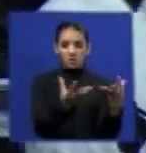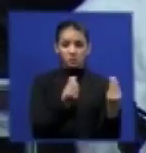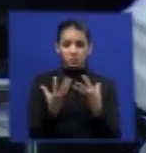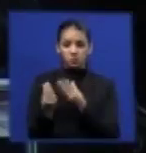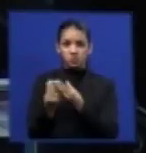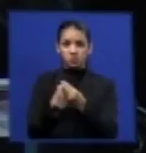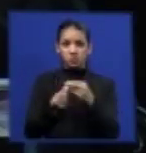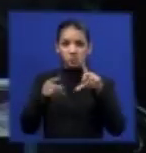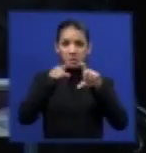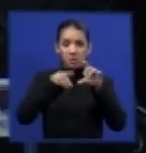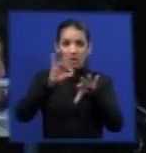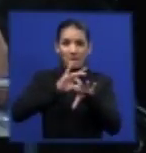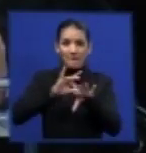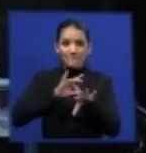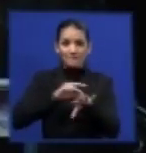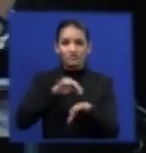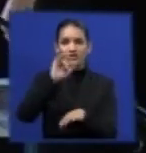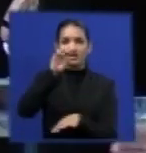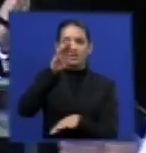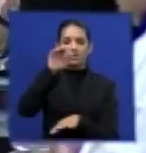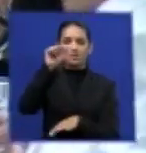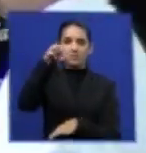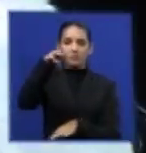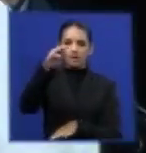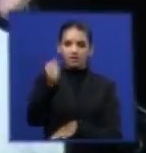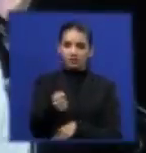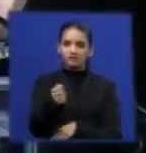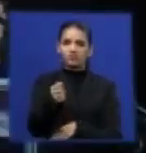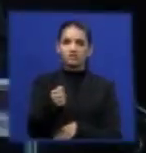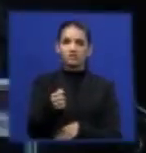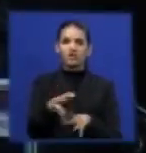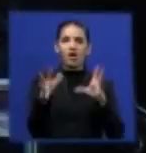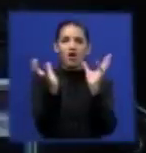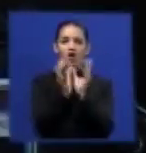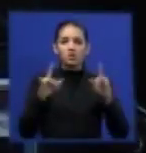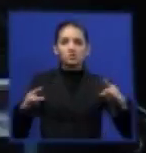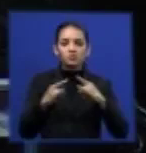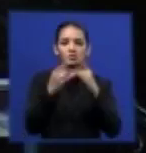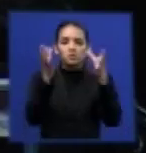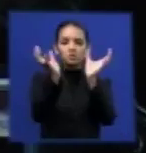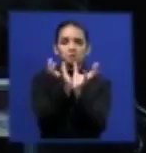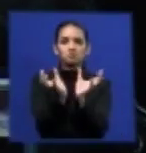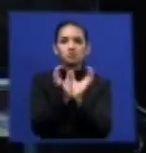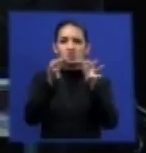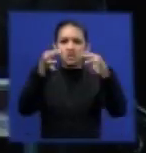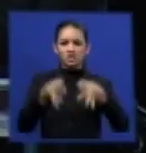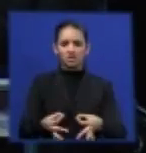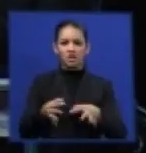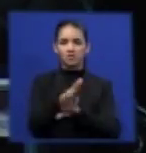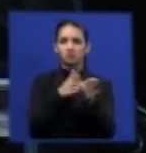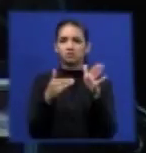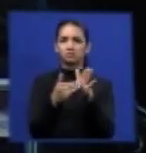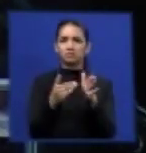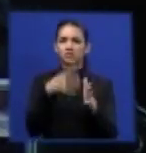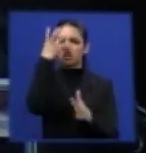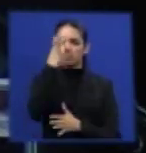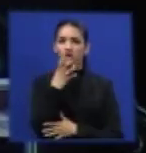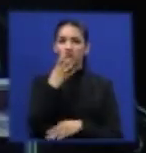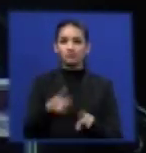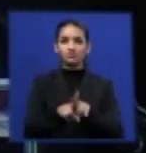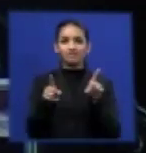O Ibama é um órgão sério, é um órgão correto, mas se esqueceu de dizer que aquela